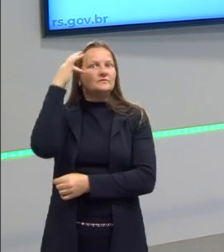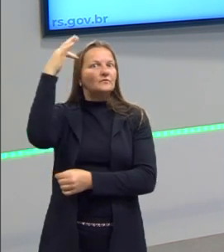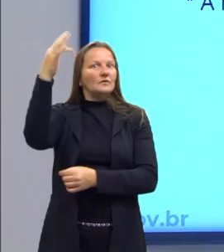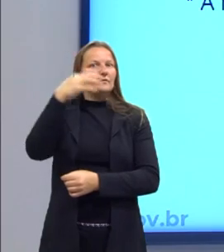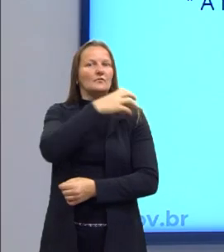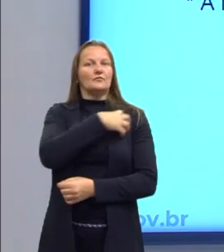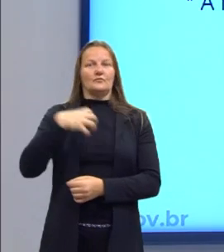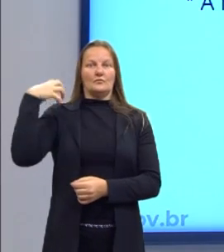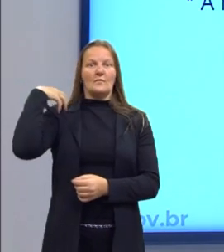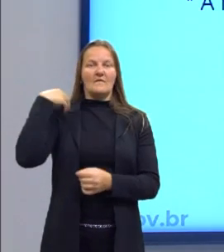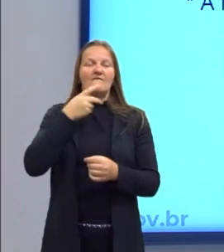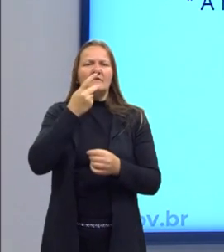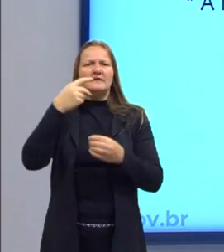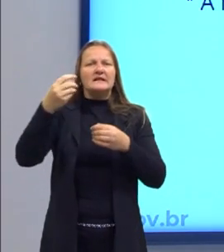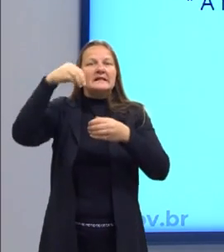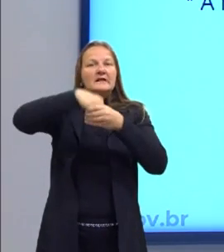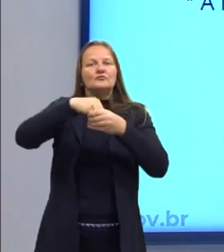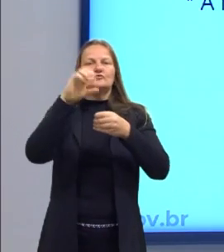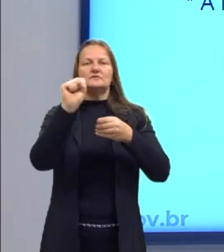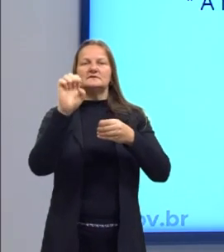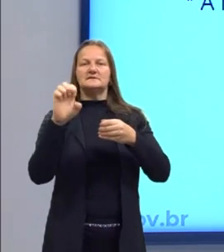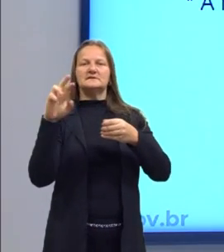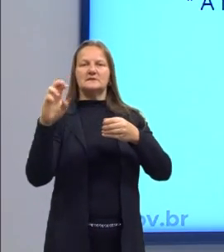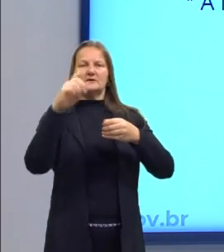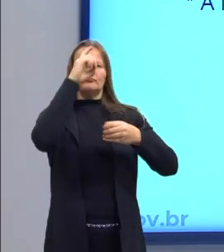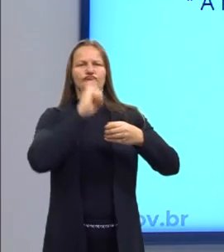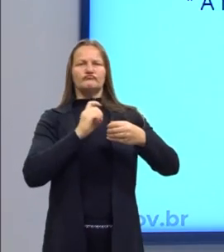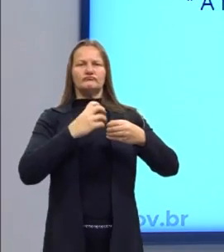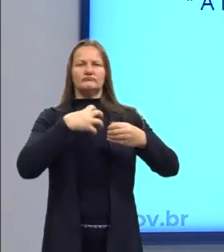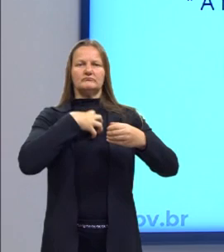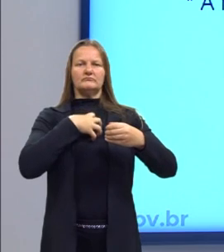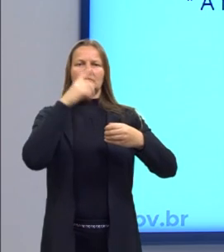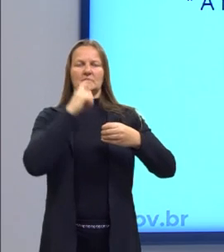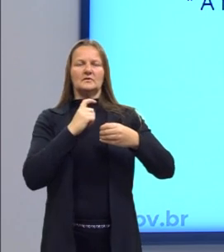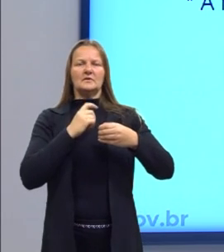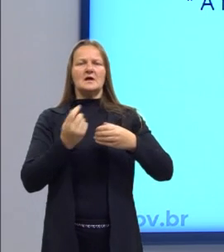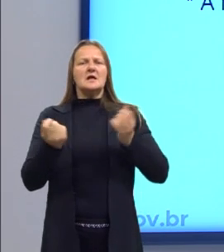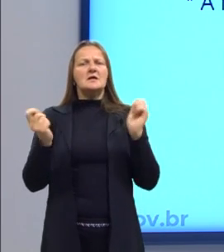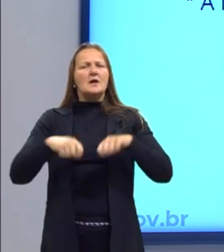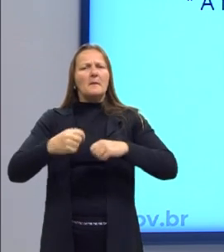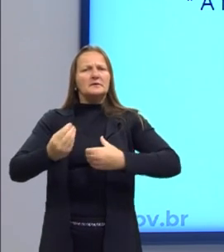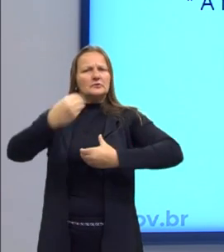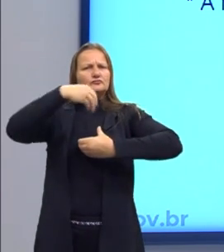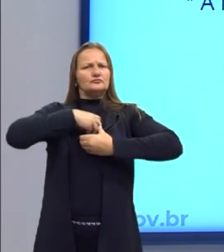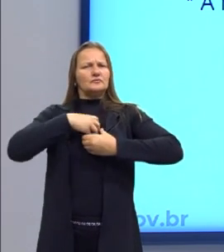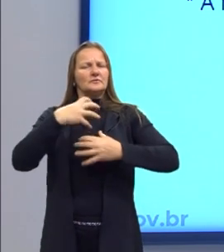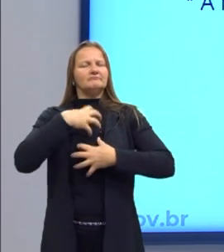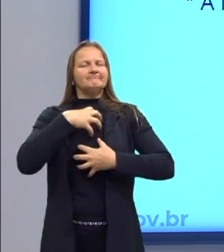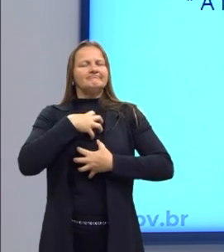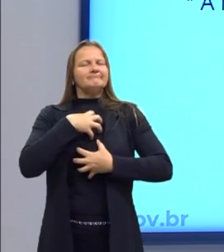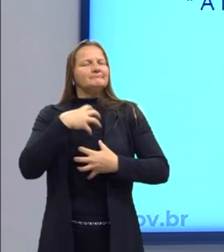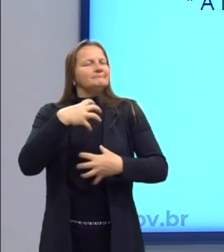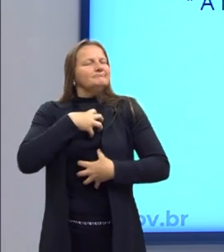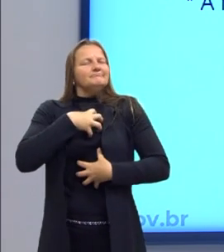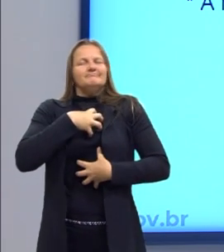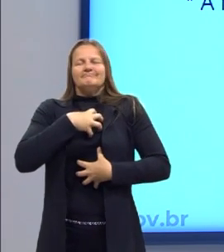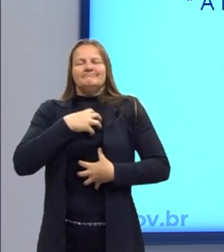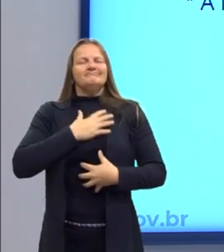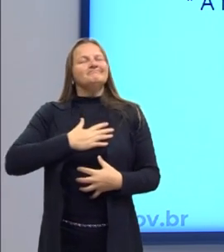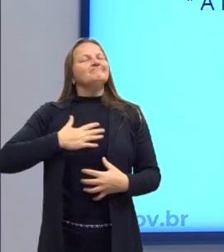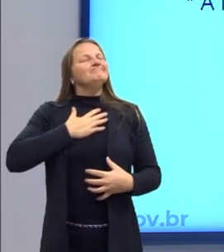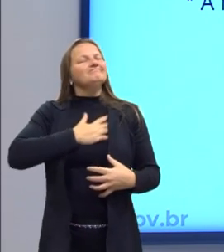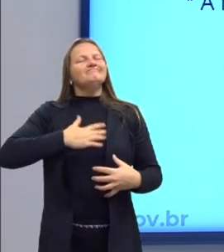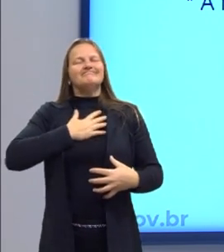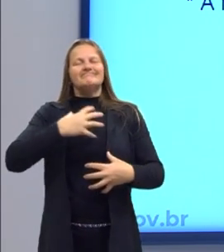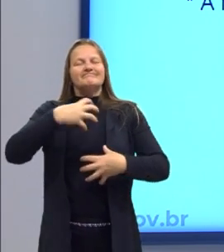Que está além da nossa capacidade sensorial. Por isso a filosofia é essa ciência que busca as coisas com